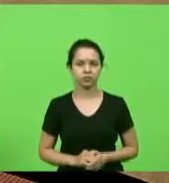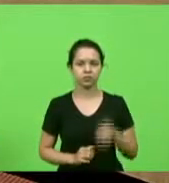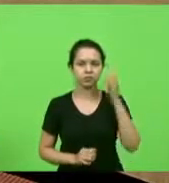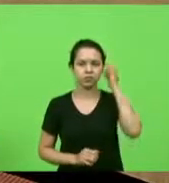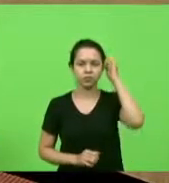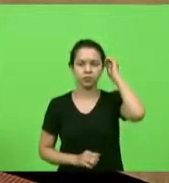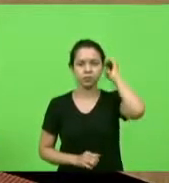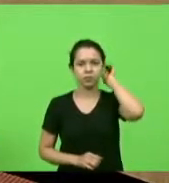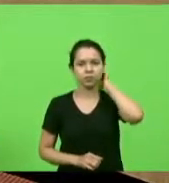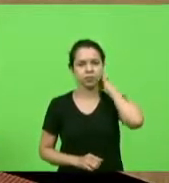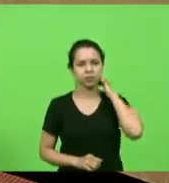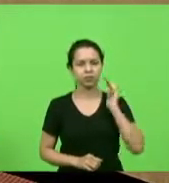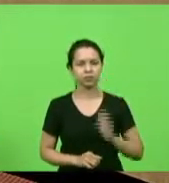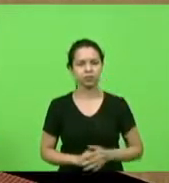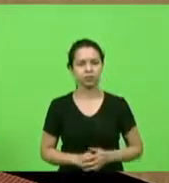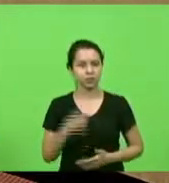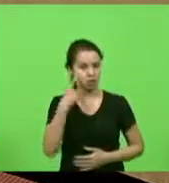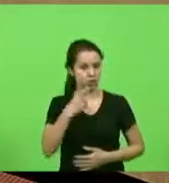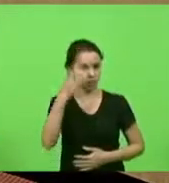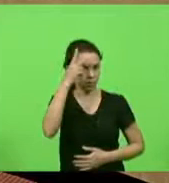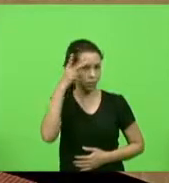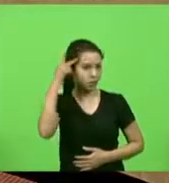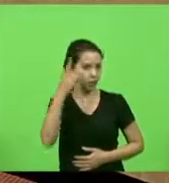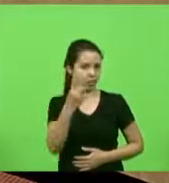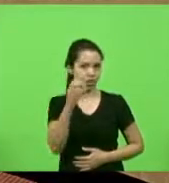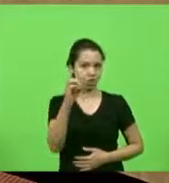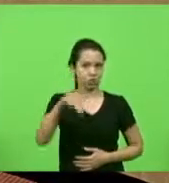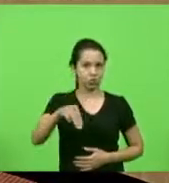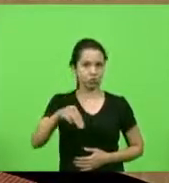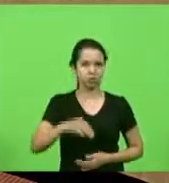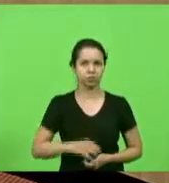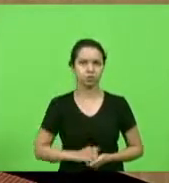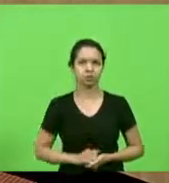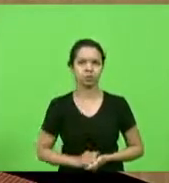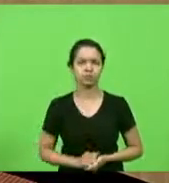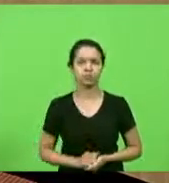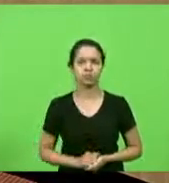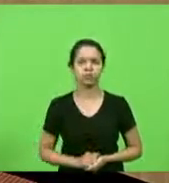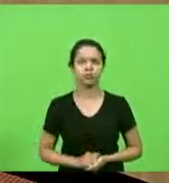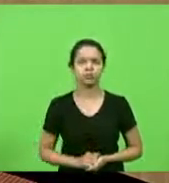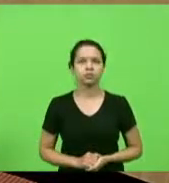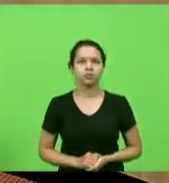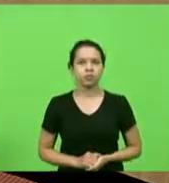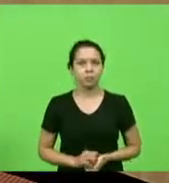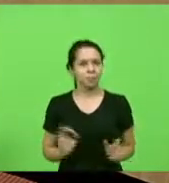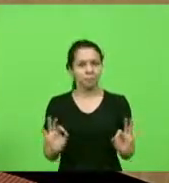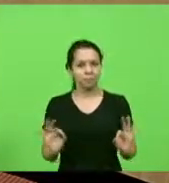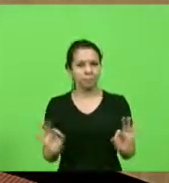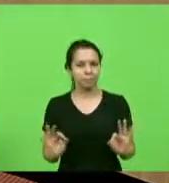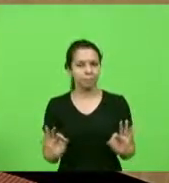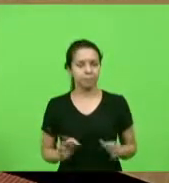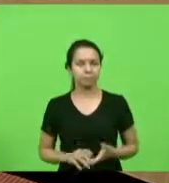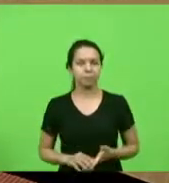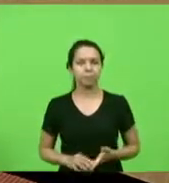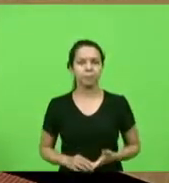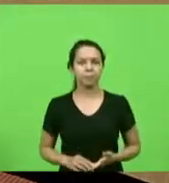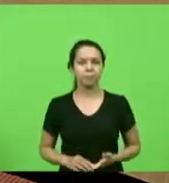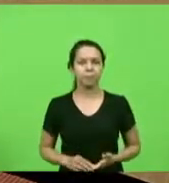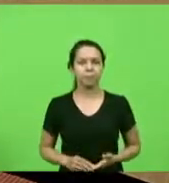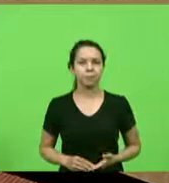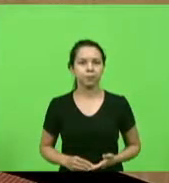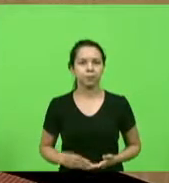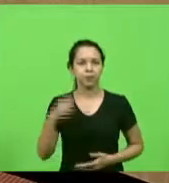deputada Paulinha por 10 minutos Paulinha também está mais presente deputada